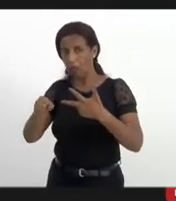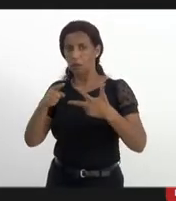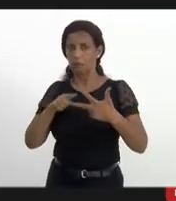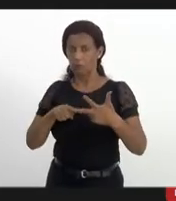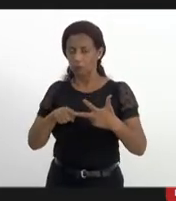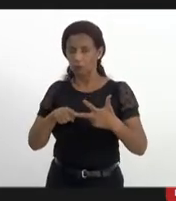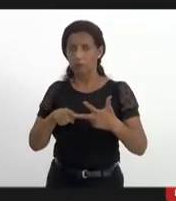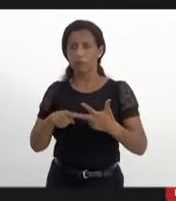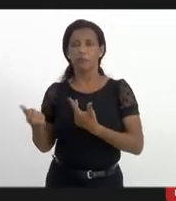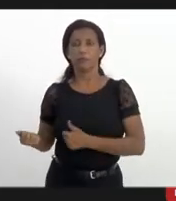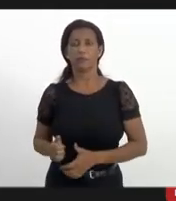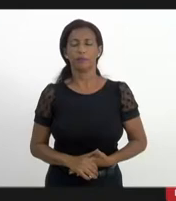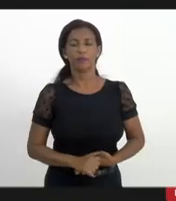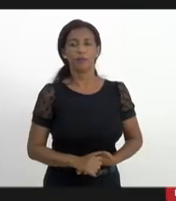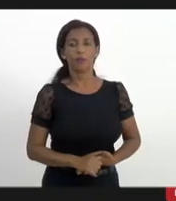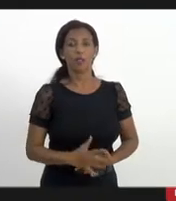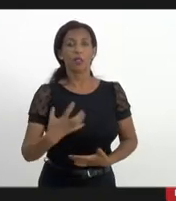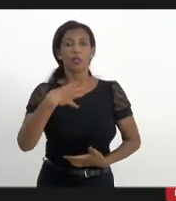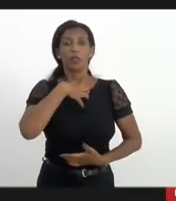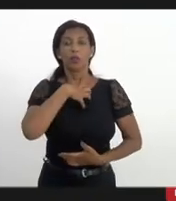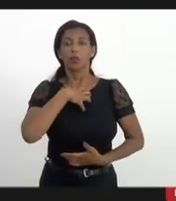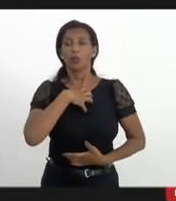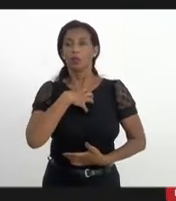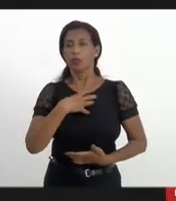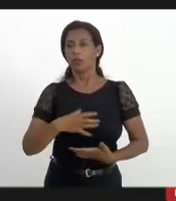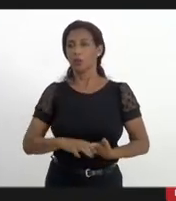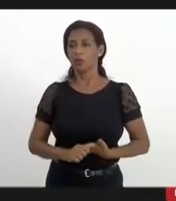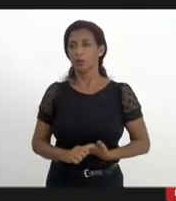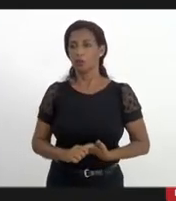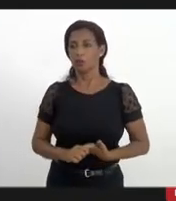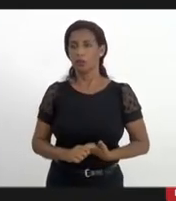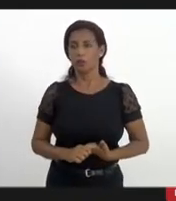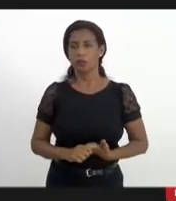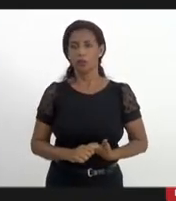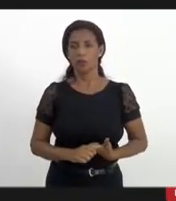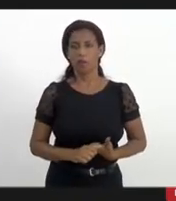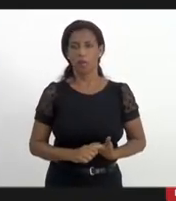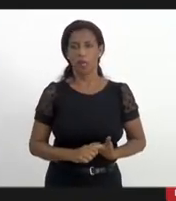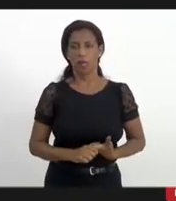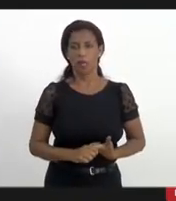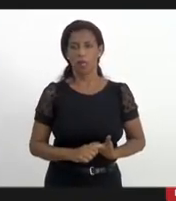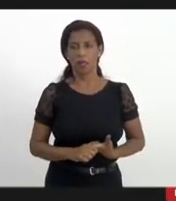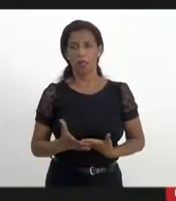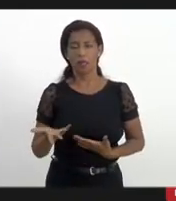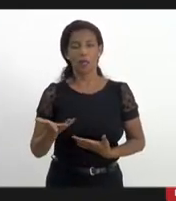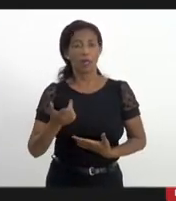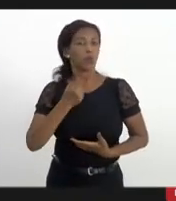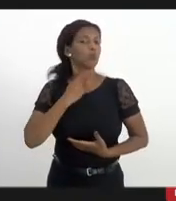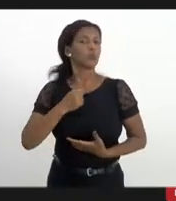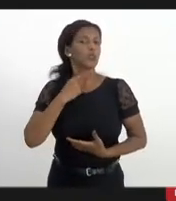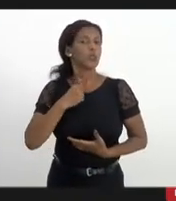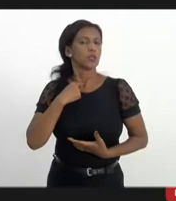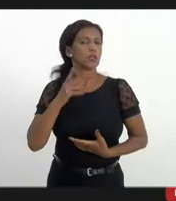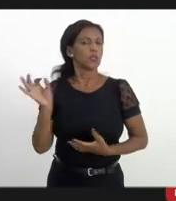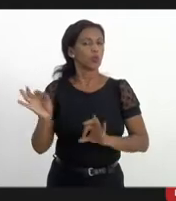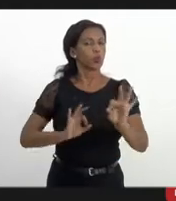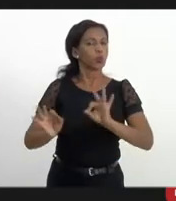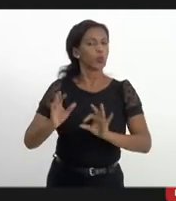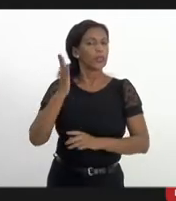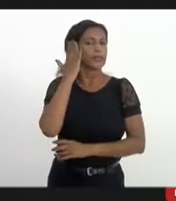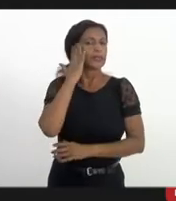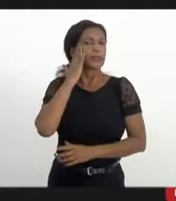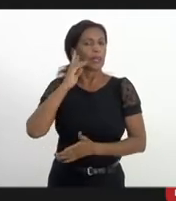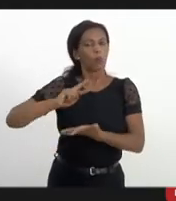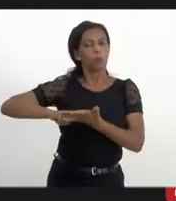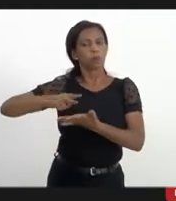esfera municipal, no sentido de a gente unir esforços para um futuro melhor, que o que todo mundo deseja. Ninguém sai para uma